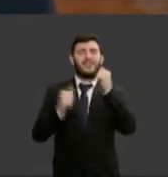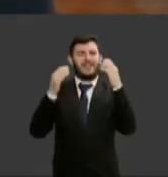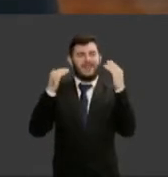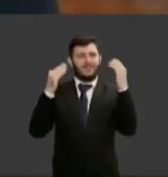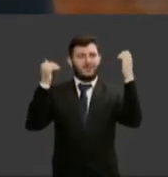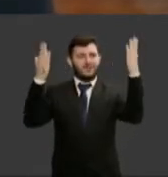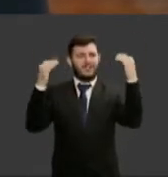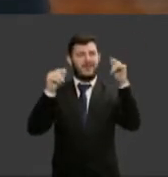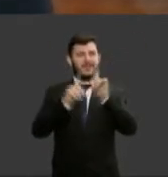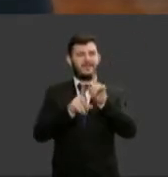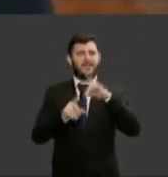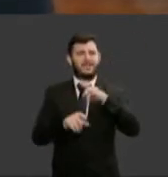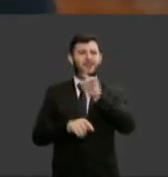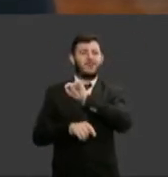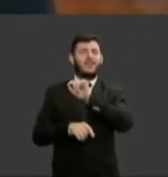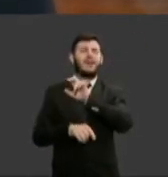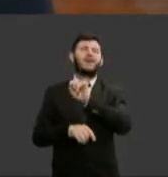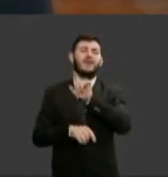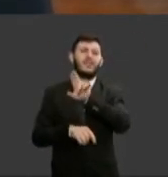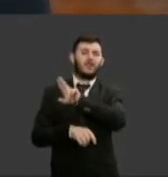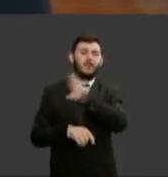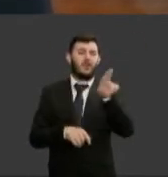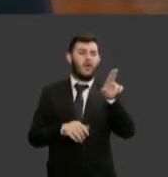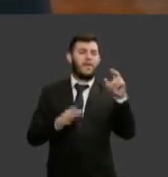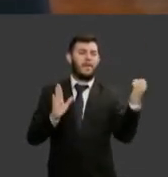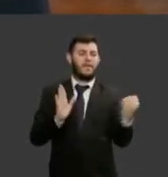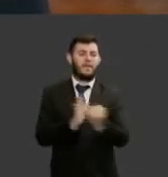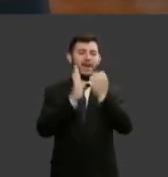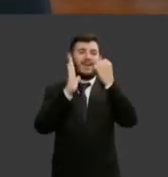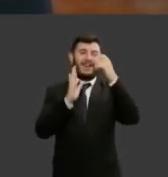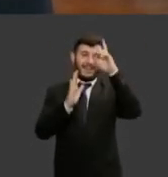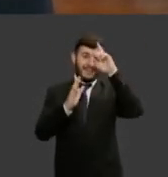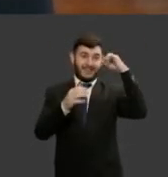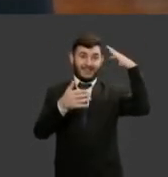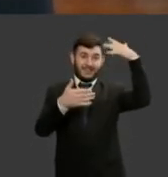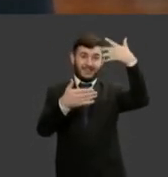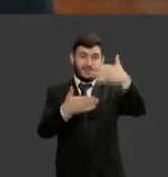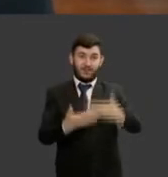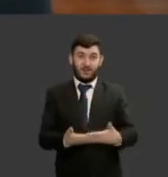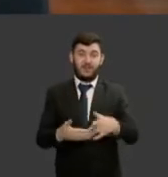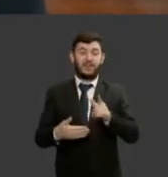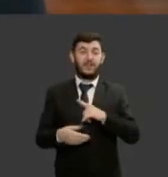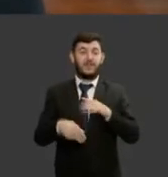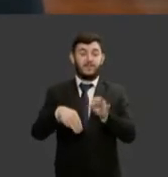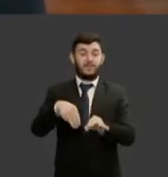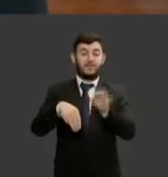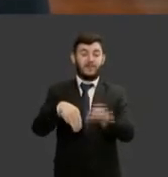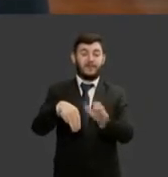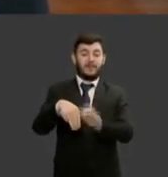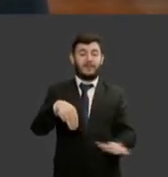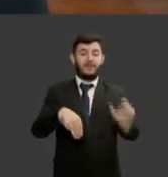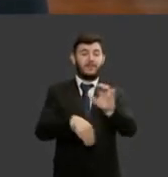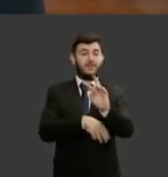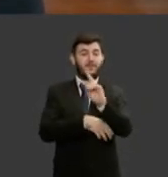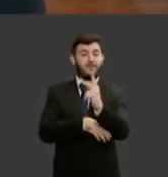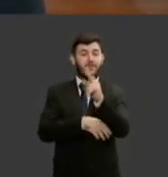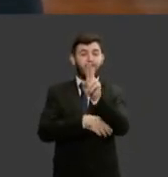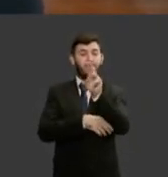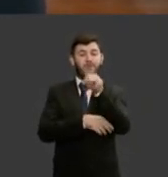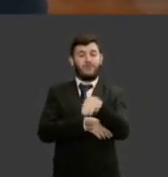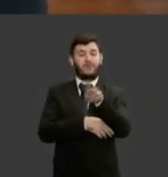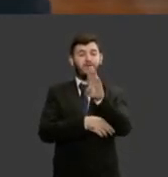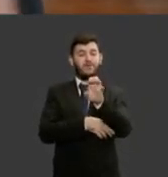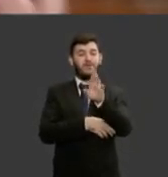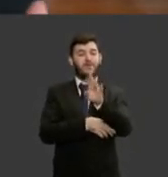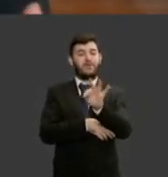seu próprio nome as suas próprias biografias ministro Humberto Martins parabenizo também pela sua fala